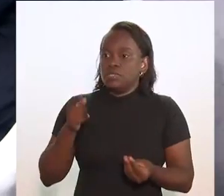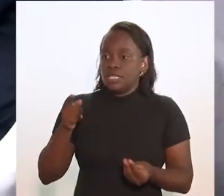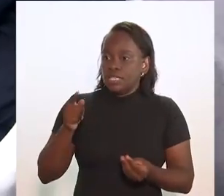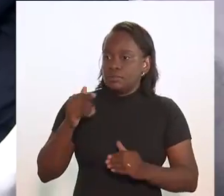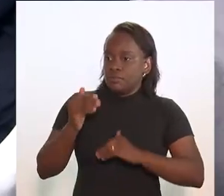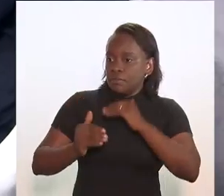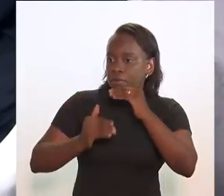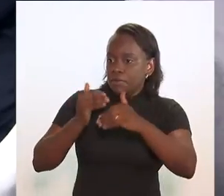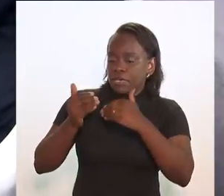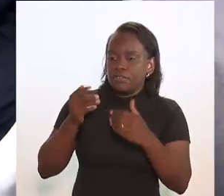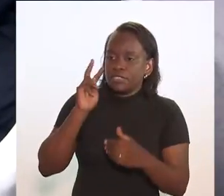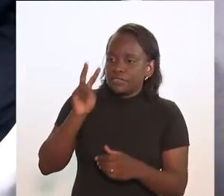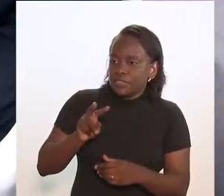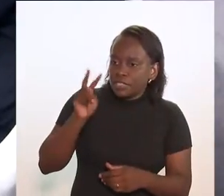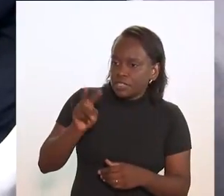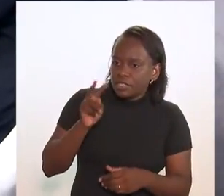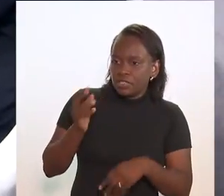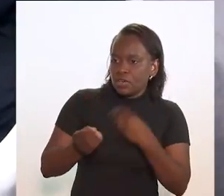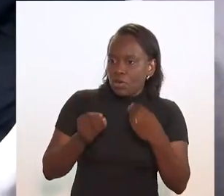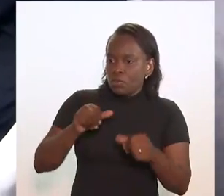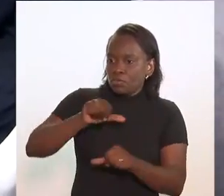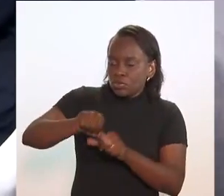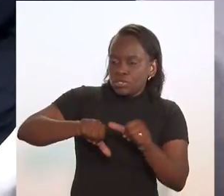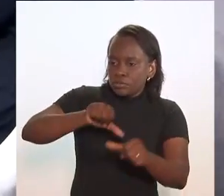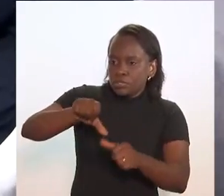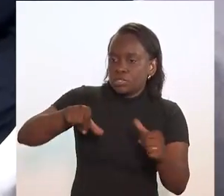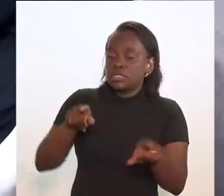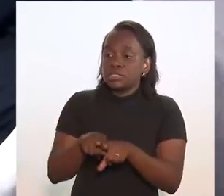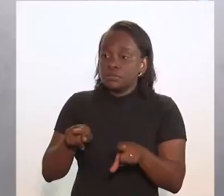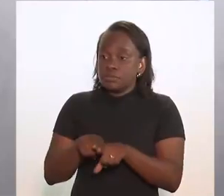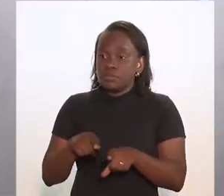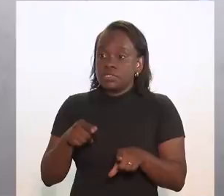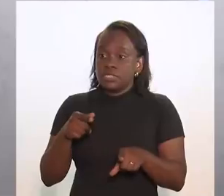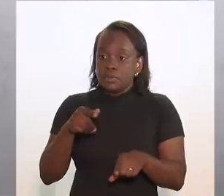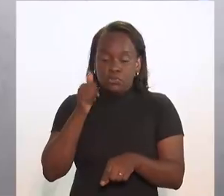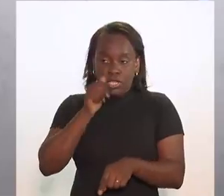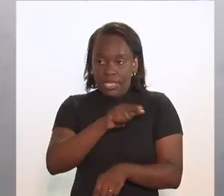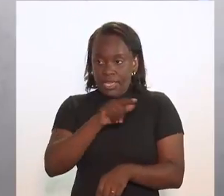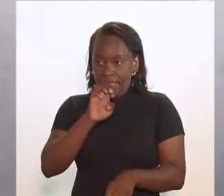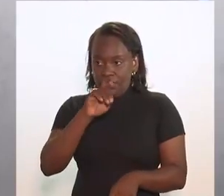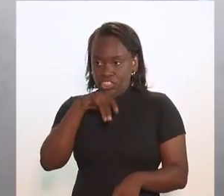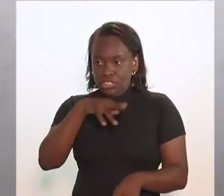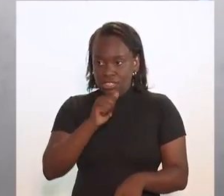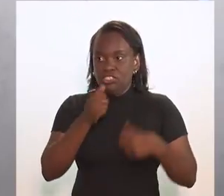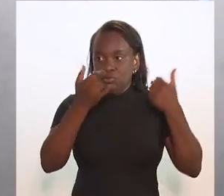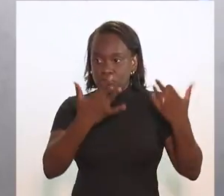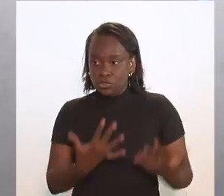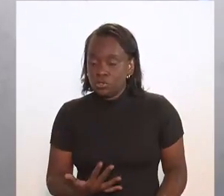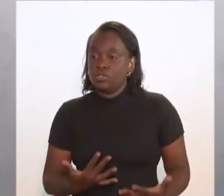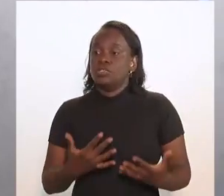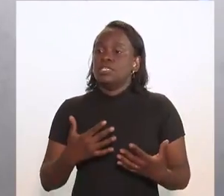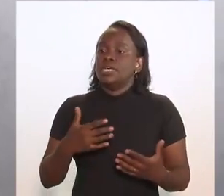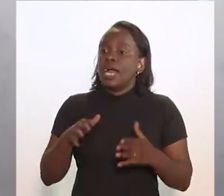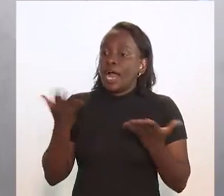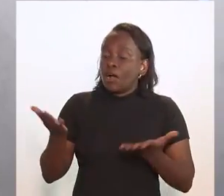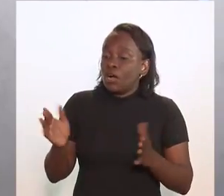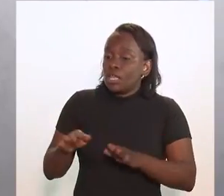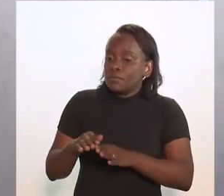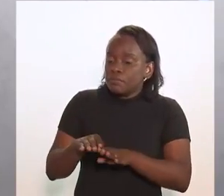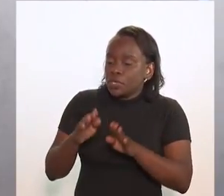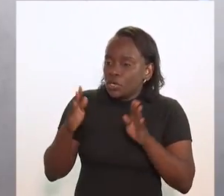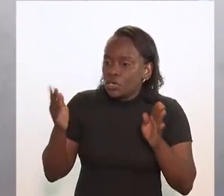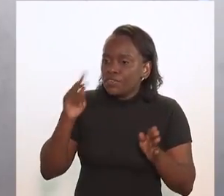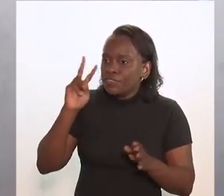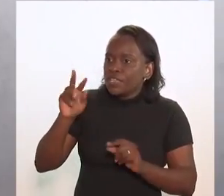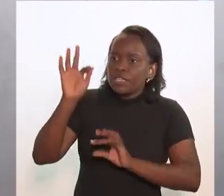esse processo? Como é vocês estão observando essa transição? E muito do que a Edna também falou aqui, né? Do que está se abrindo